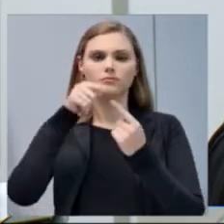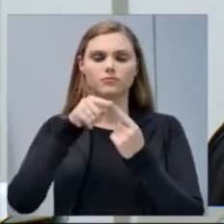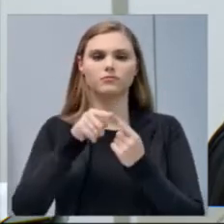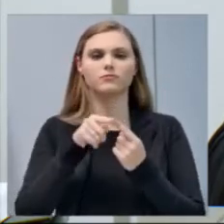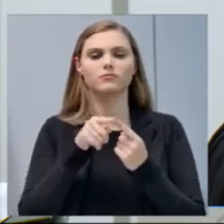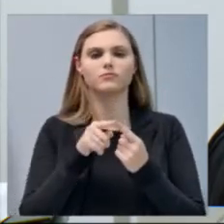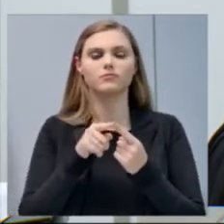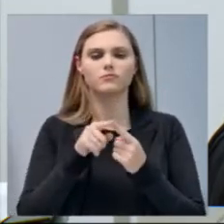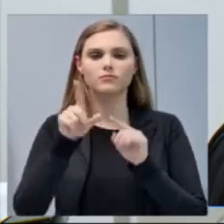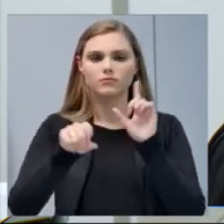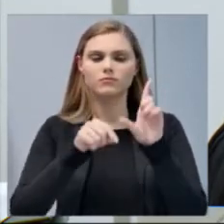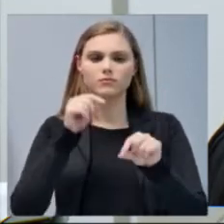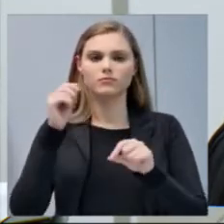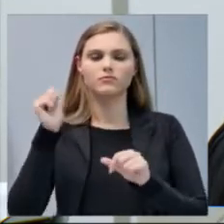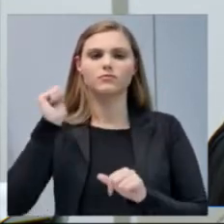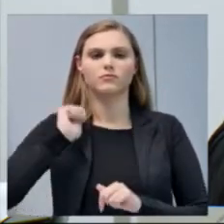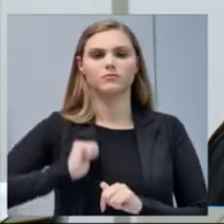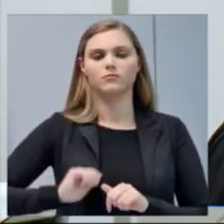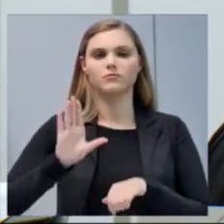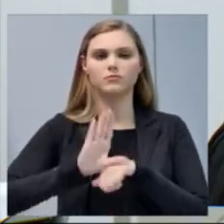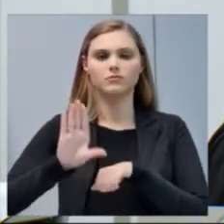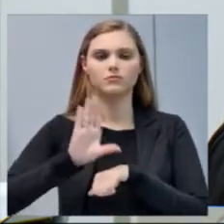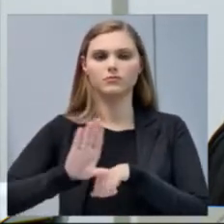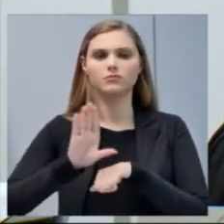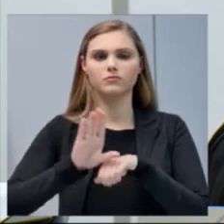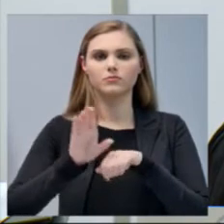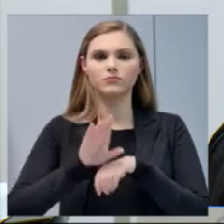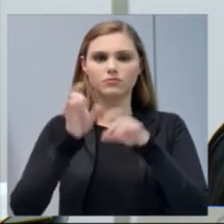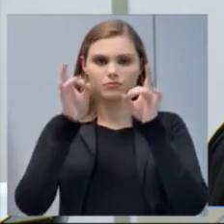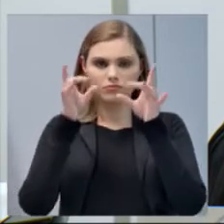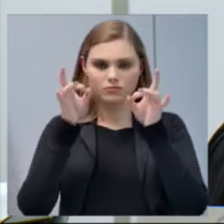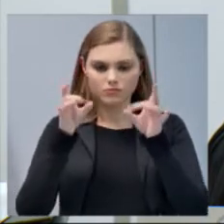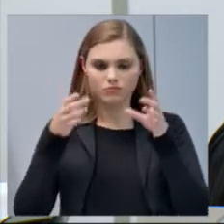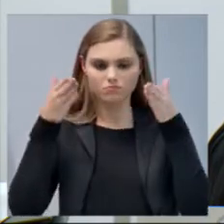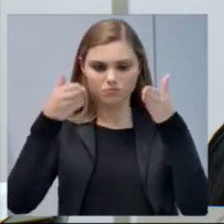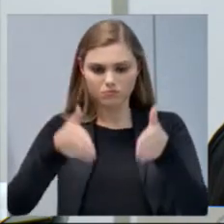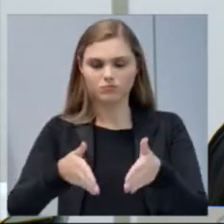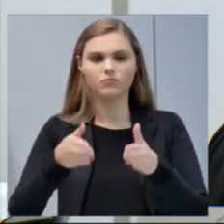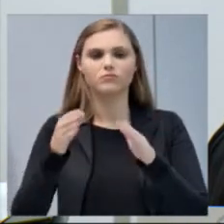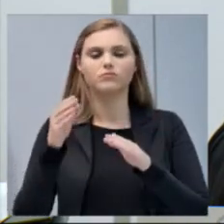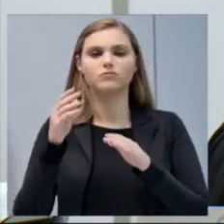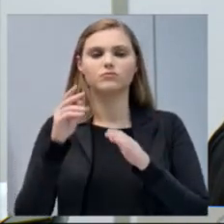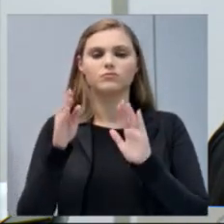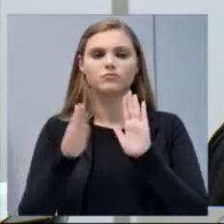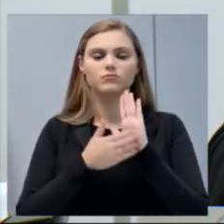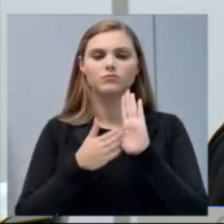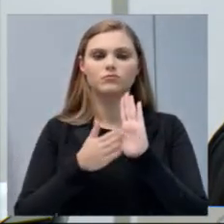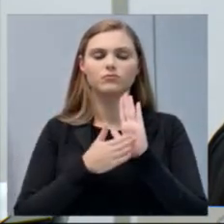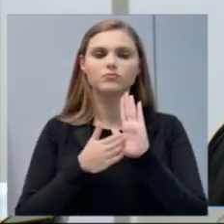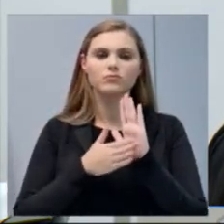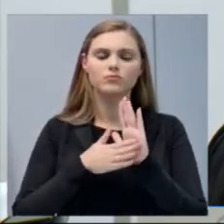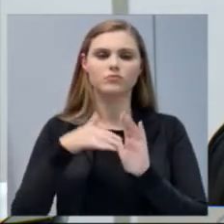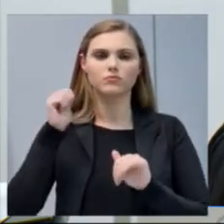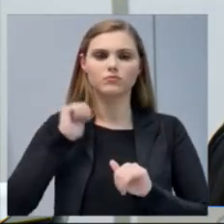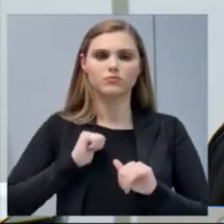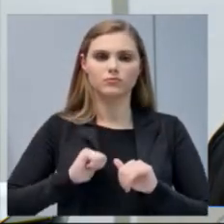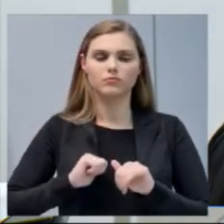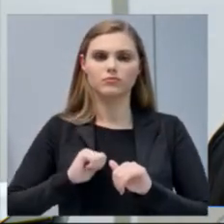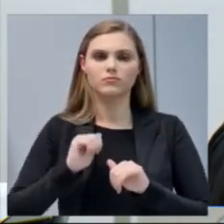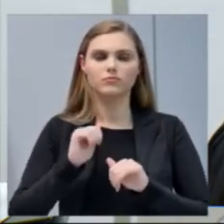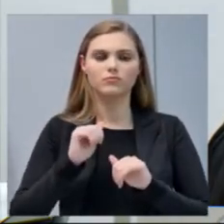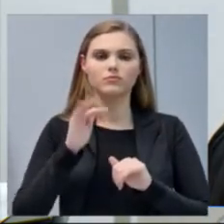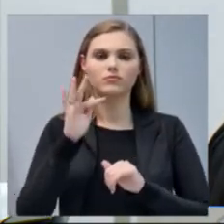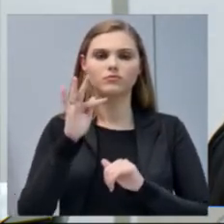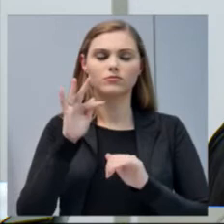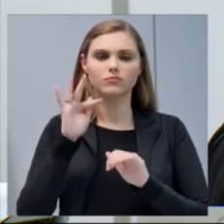seleção de bolsistas para os cursos de especialização direcionados do programa de bolsa do Fundo de Apoio à Manutenção